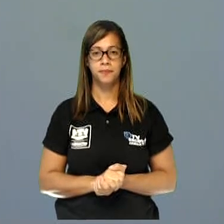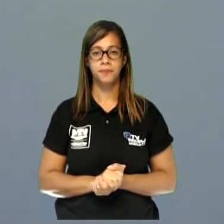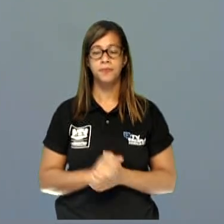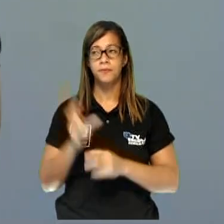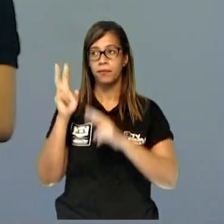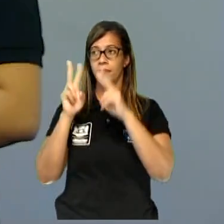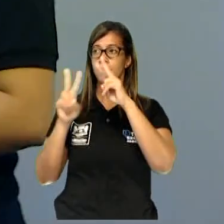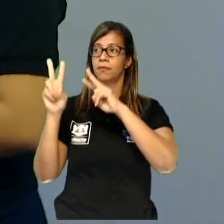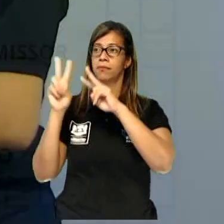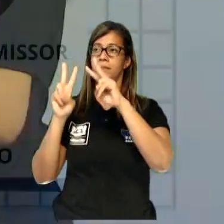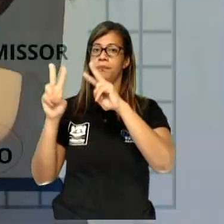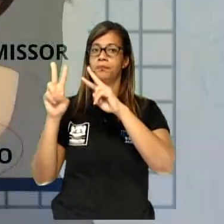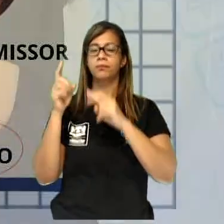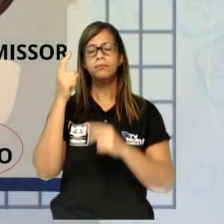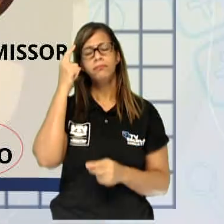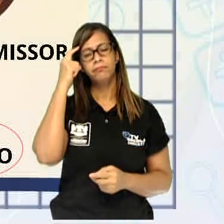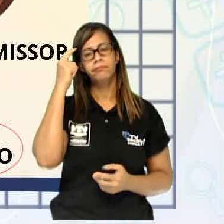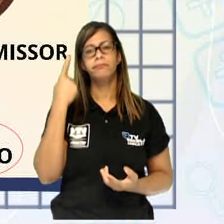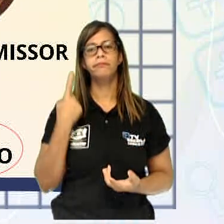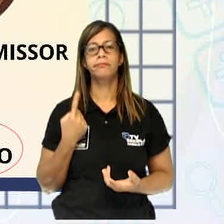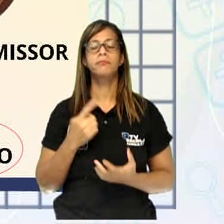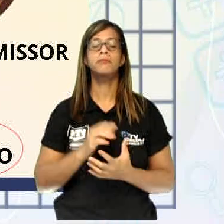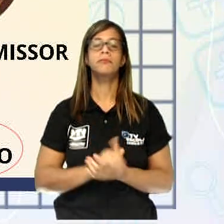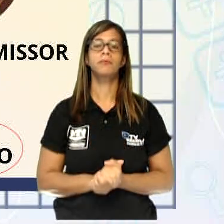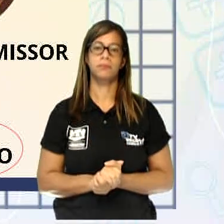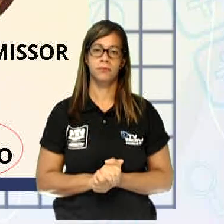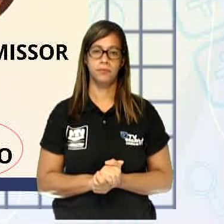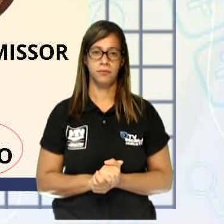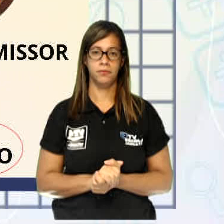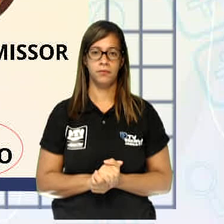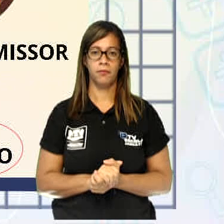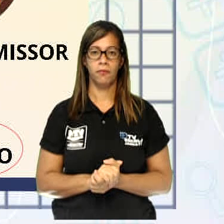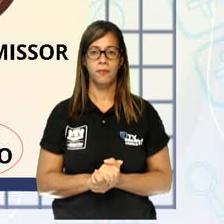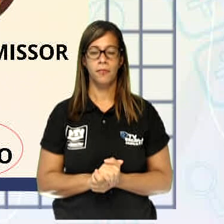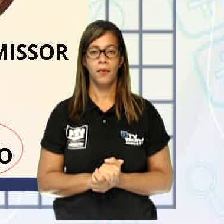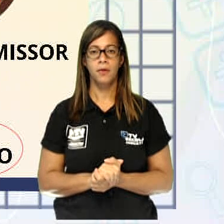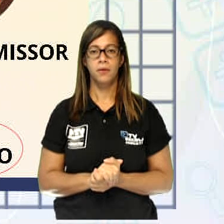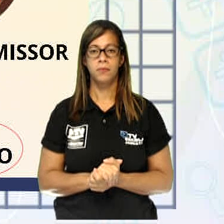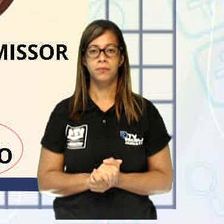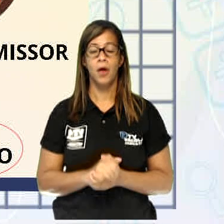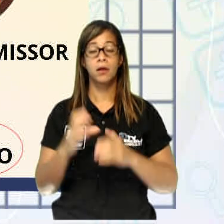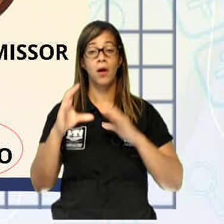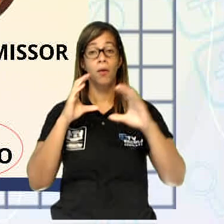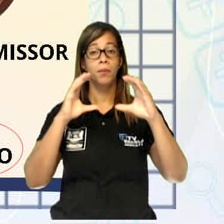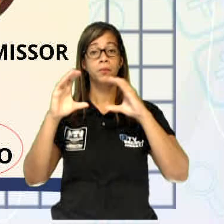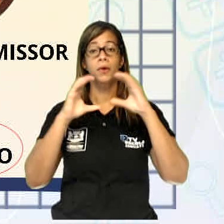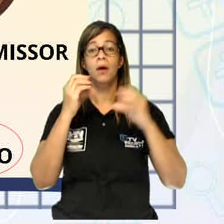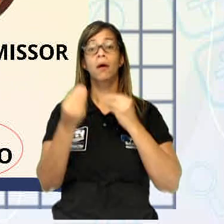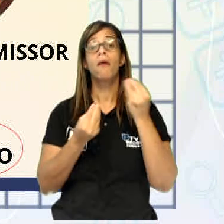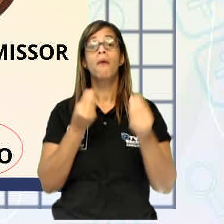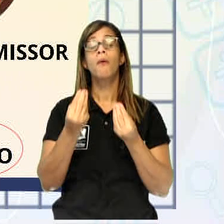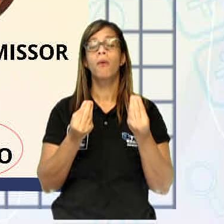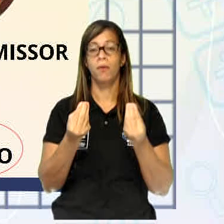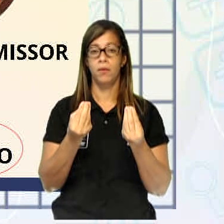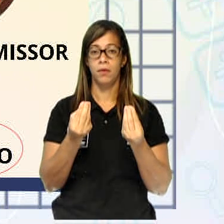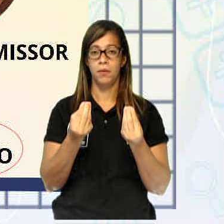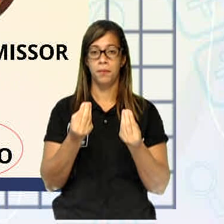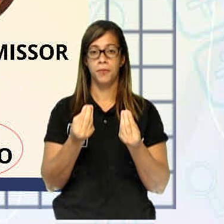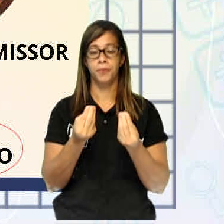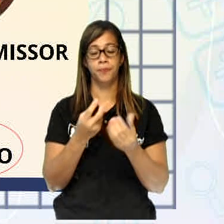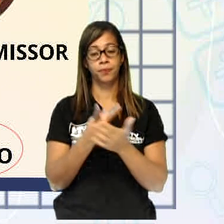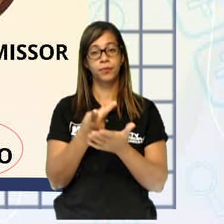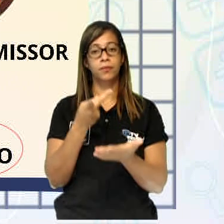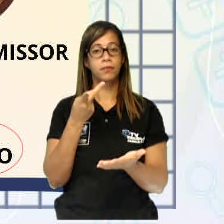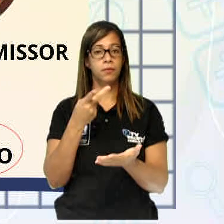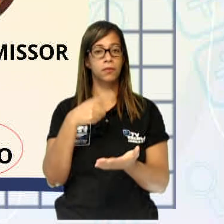Bom, vamos pensar aqui nessa comunicação, como é que ela funciona. Nós temos